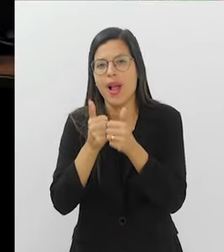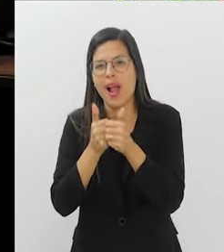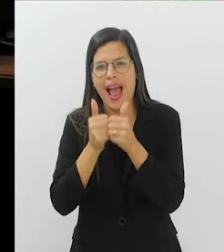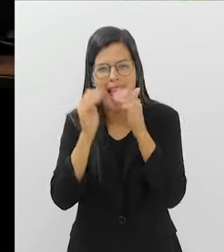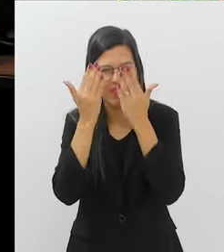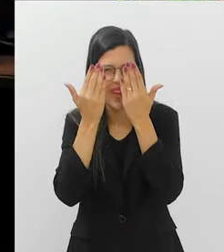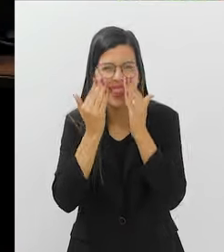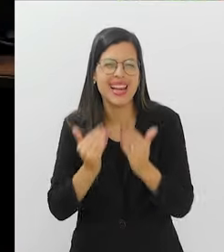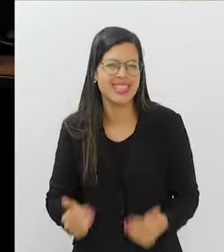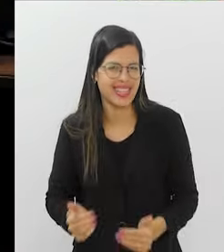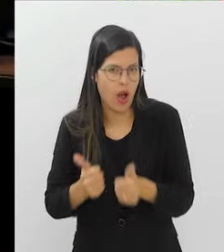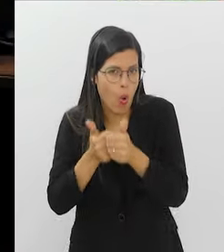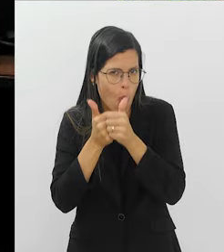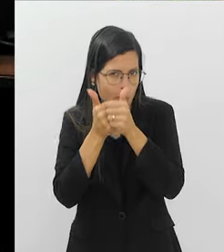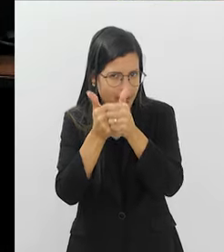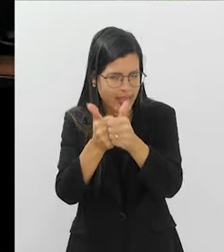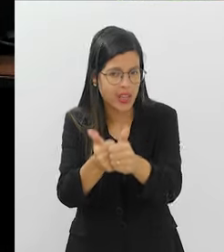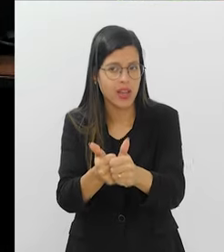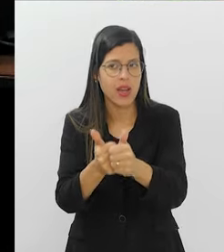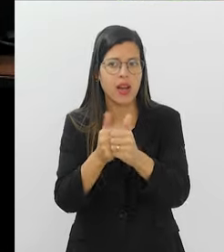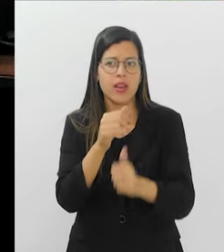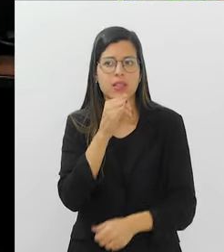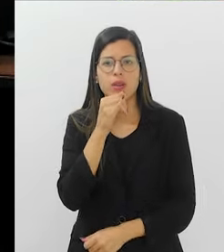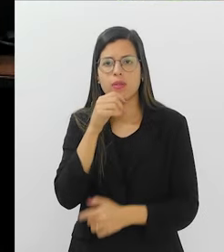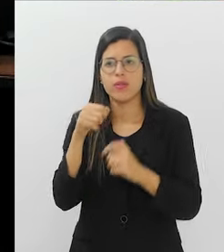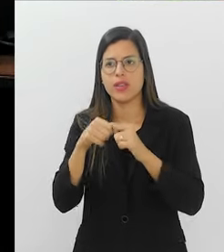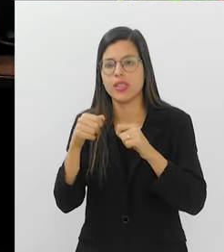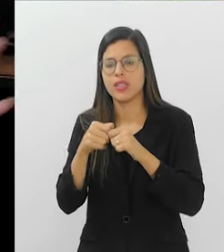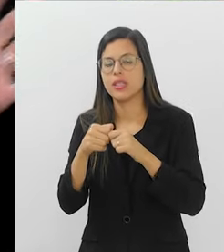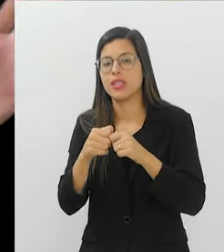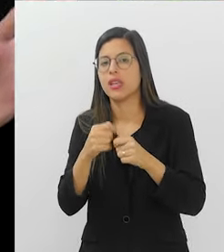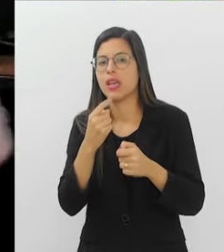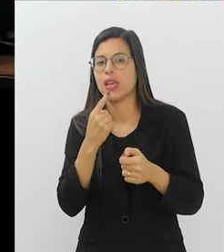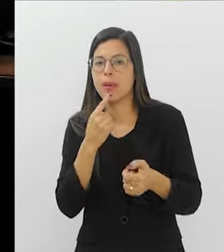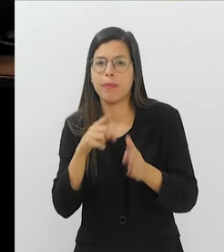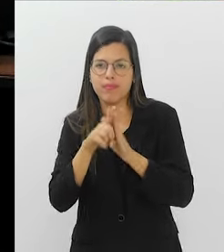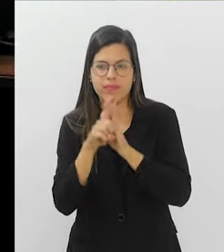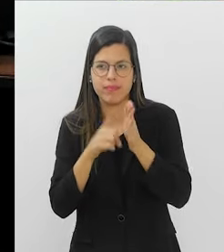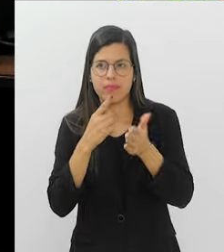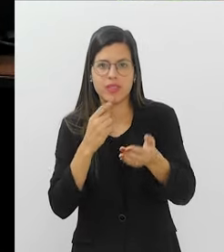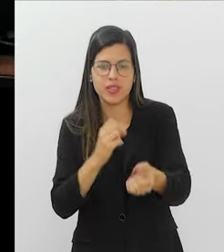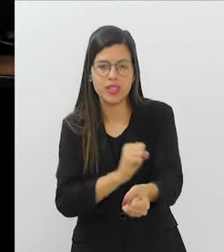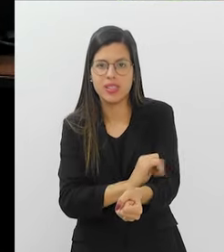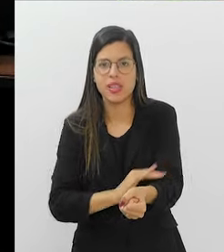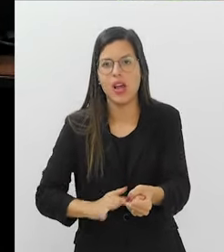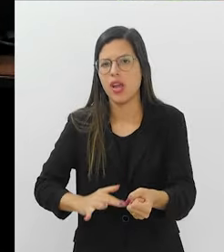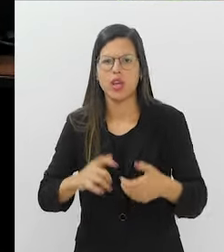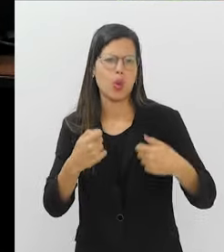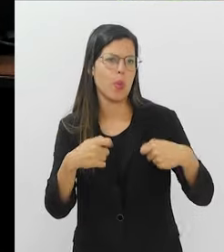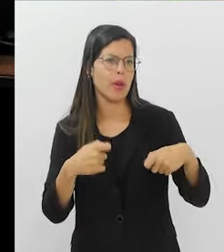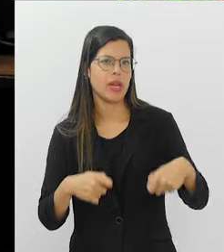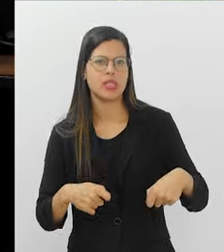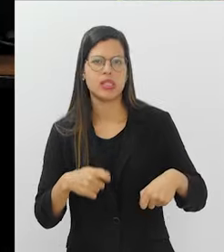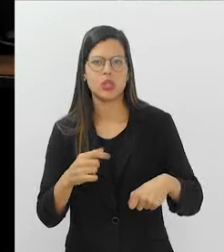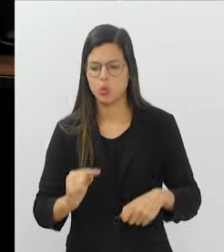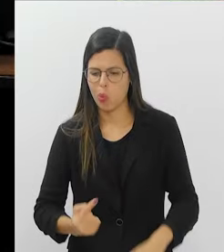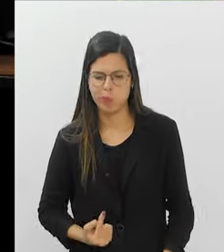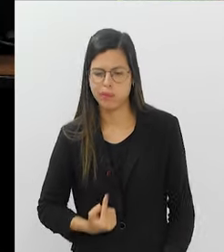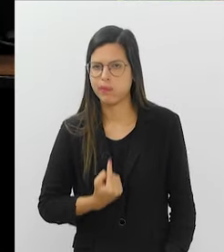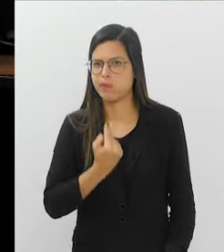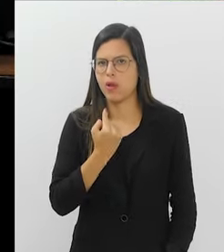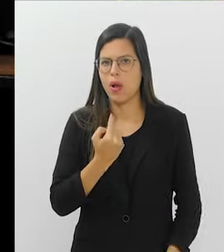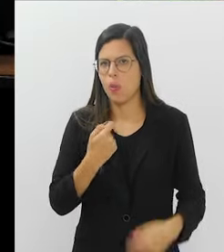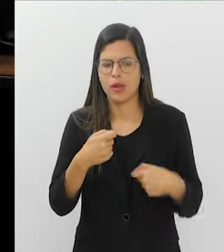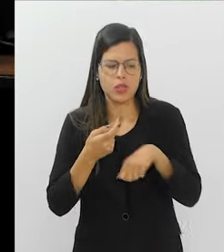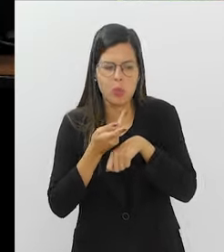forma de acompanhamento. Então, ah, eu vou fazer o exame de sangue tal e não vou mais precisar fazer